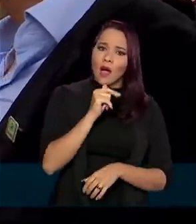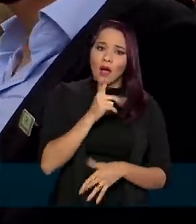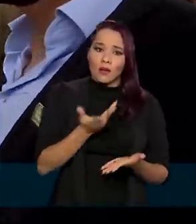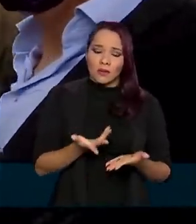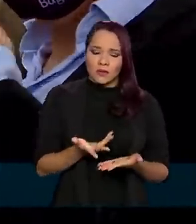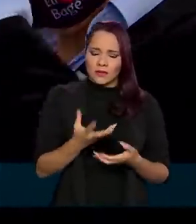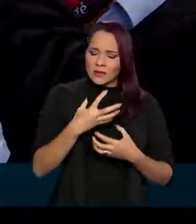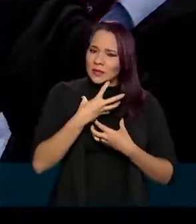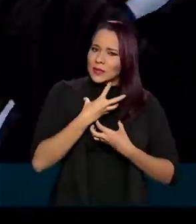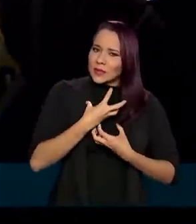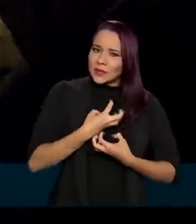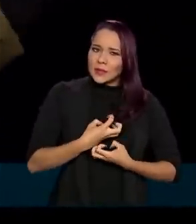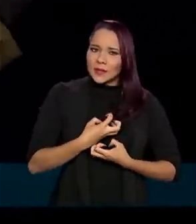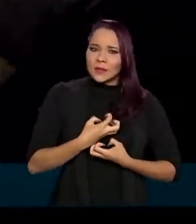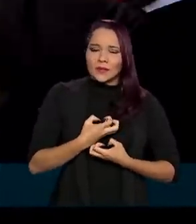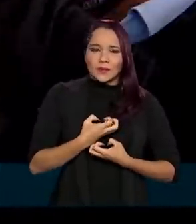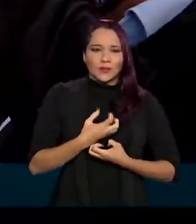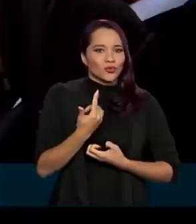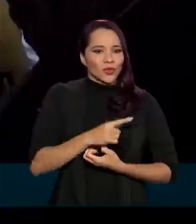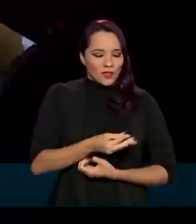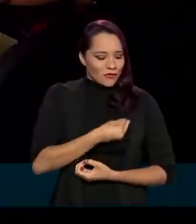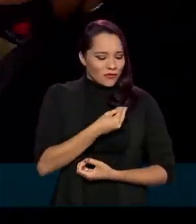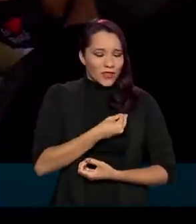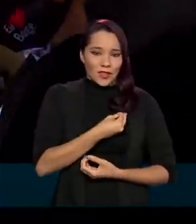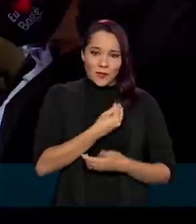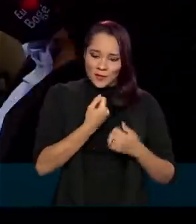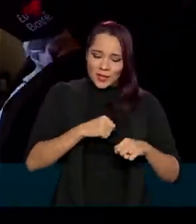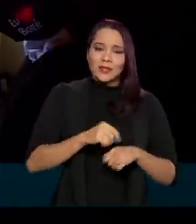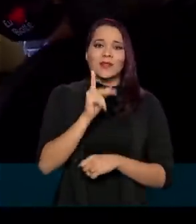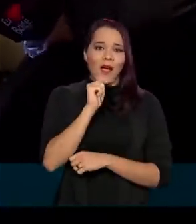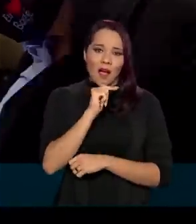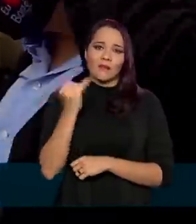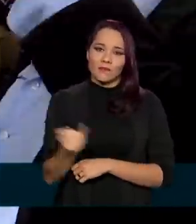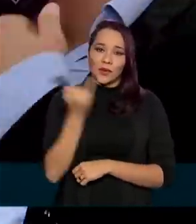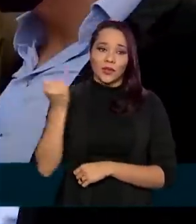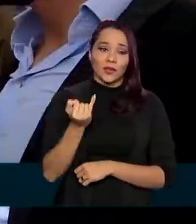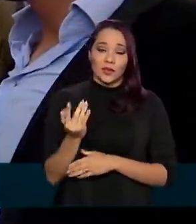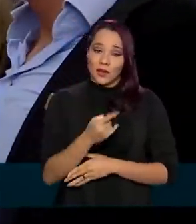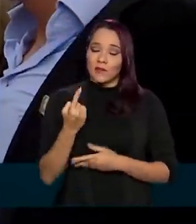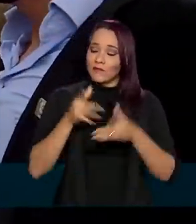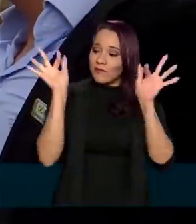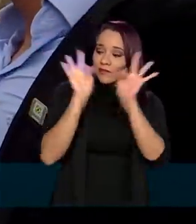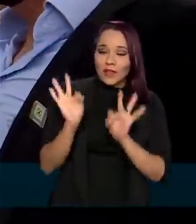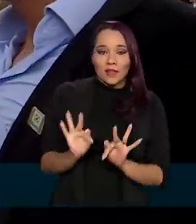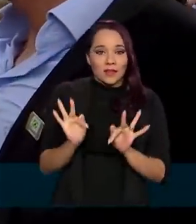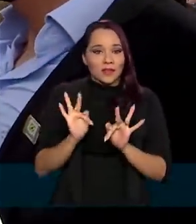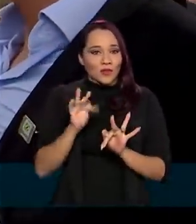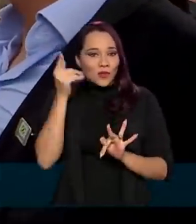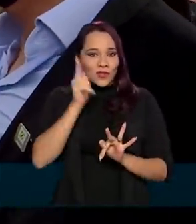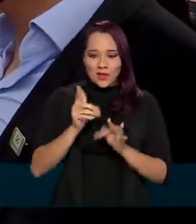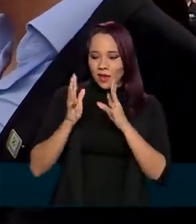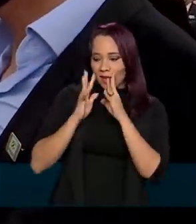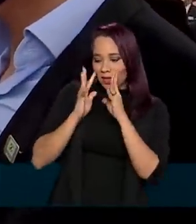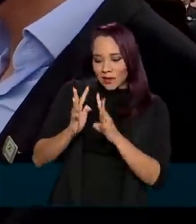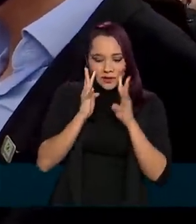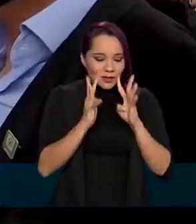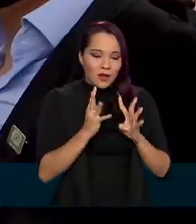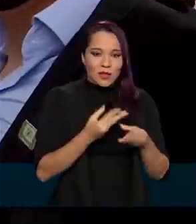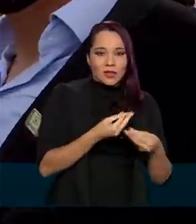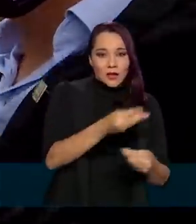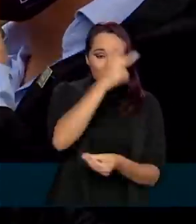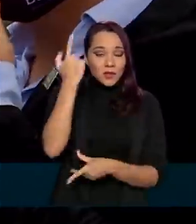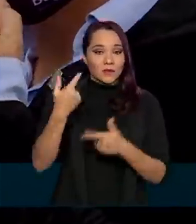coisa que, é óbvio, não existe vida sem água. Então estamos felizes em poder, cada vez mais, atender pessoas que necessitam.